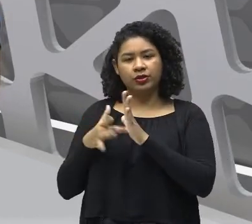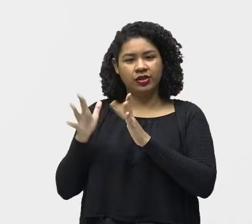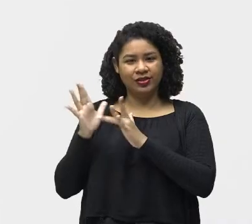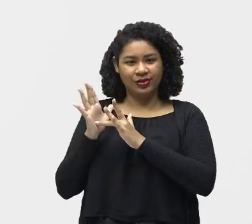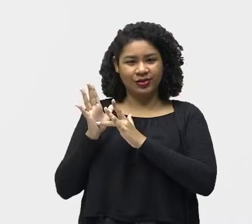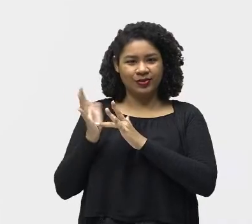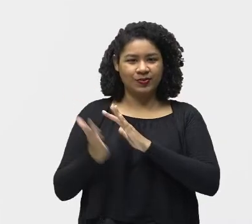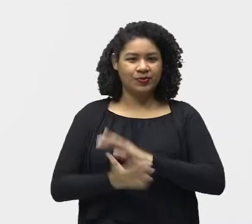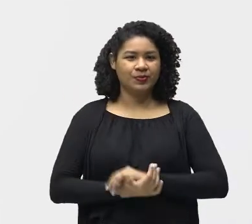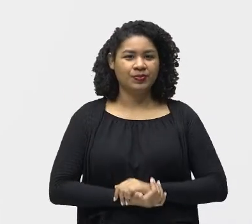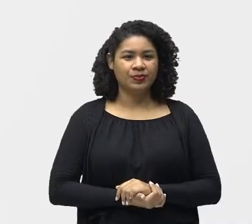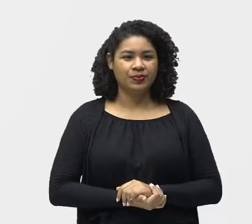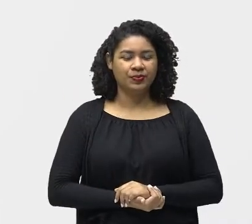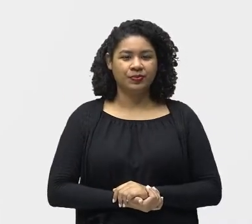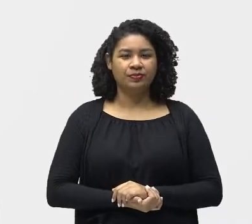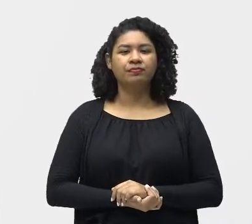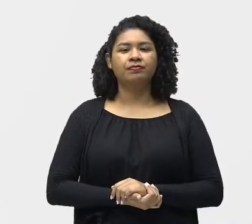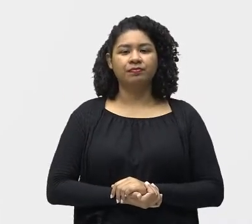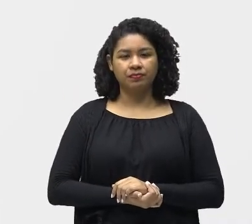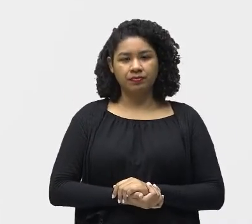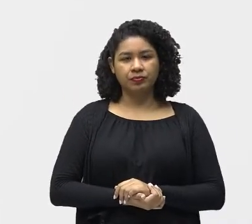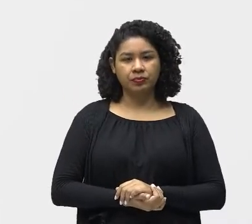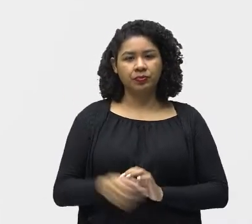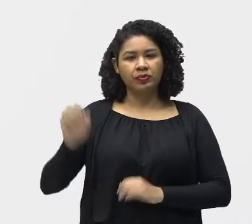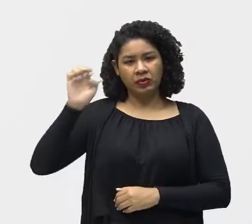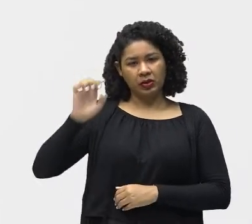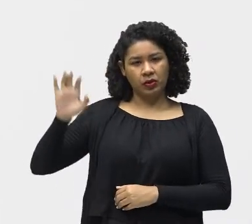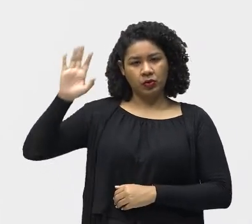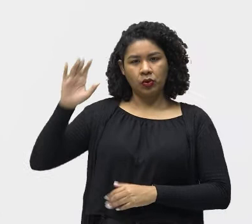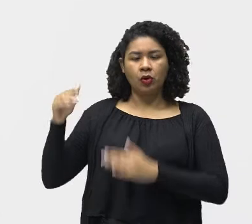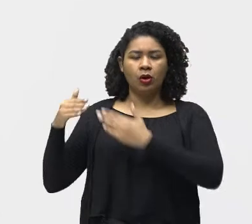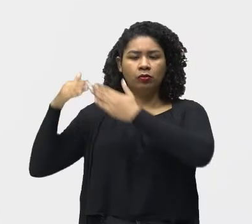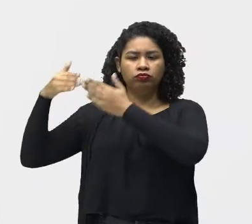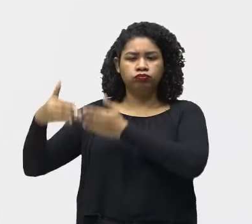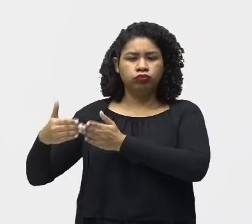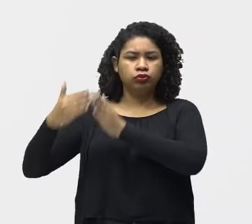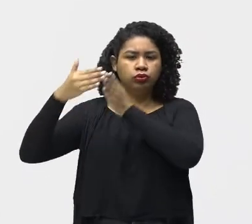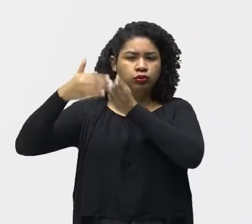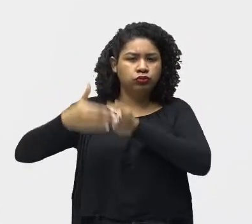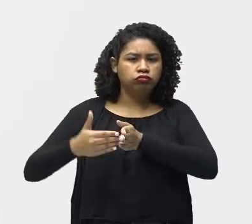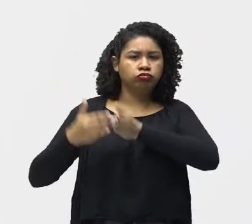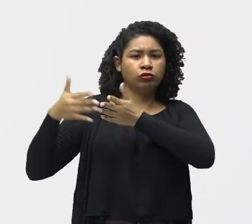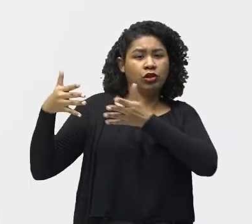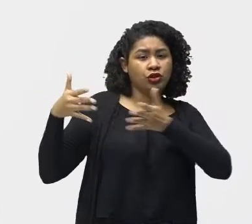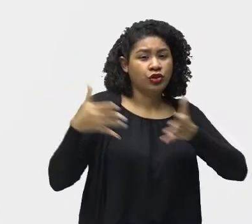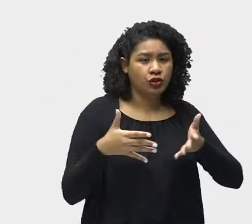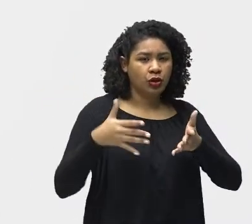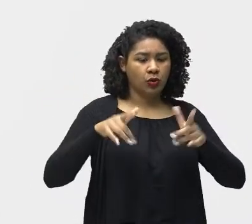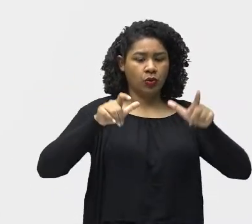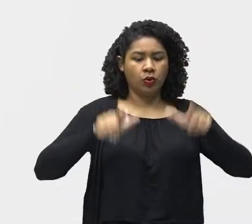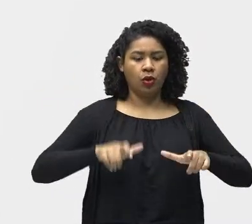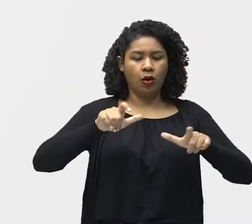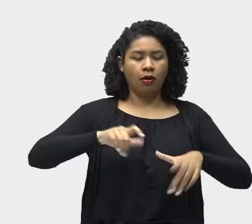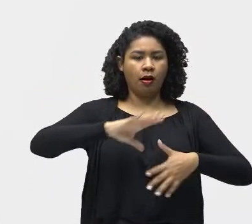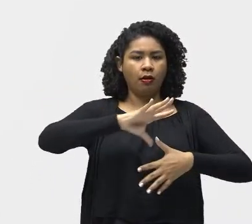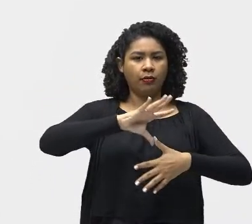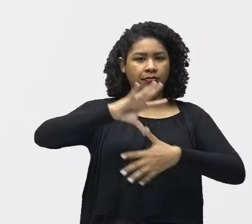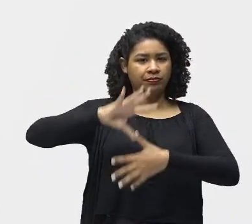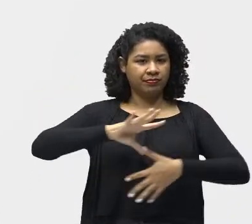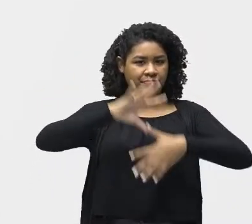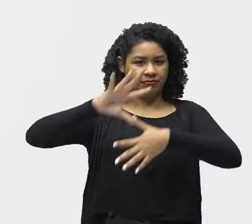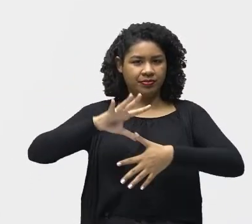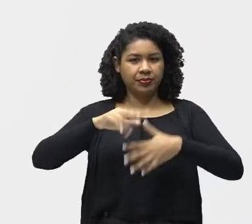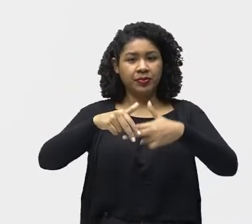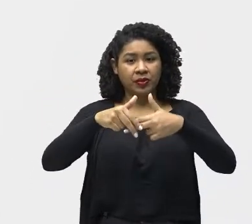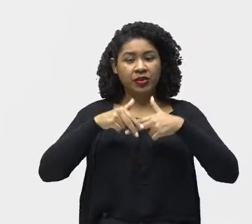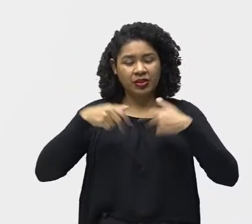então. A chegada dos europeus na América Também fez surgir a necessidade de uma ordem voltada para missões.